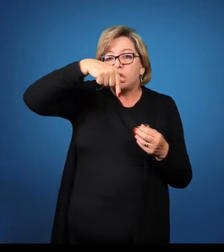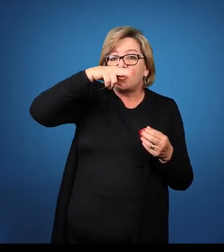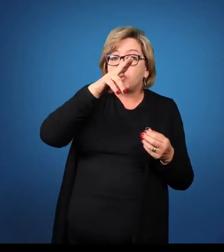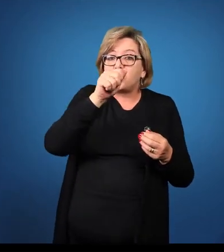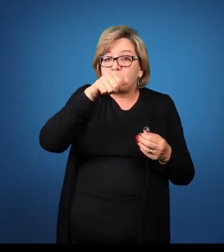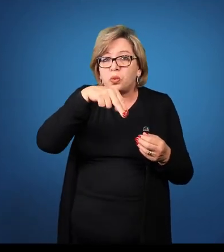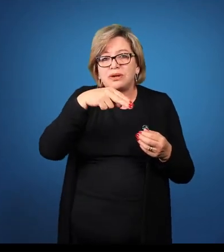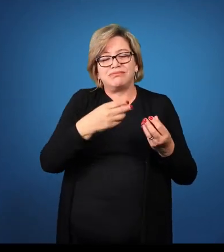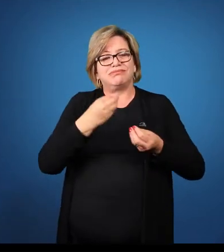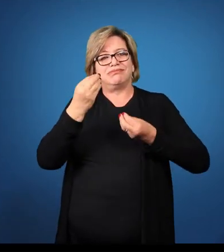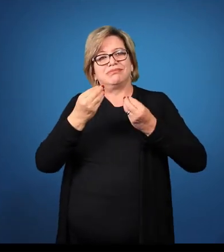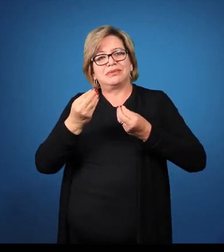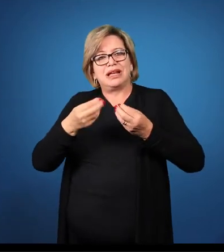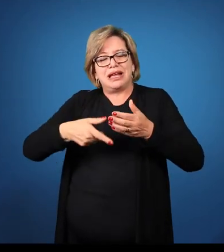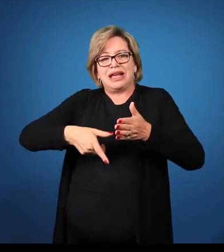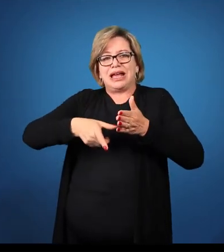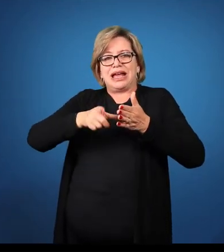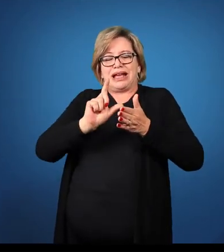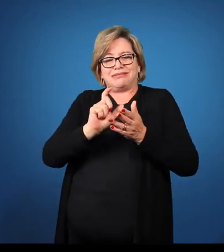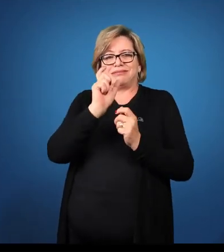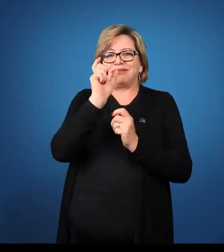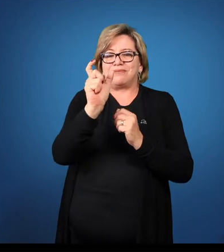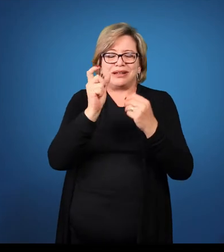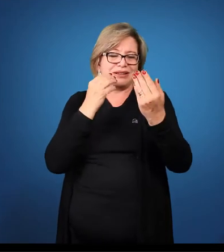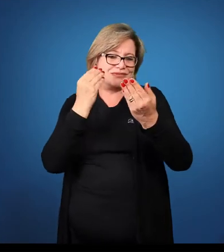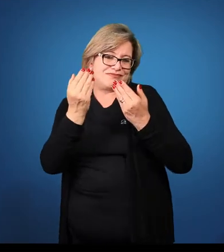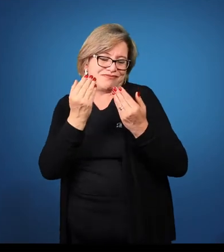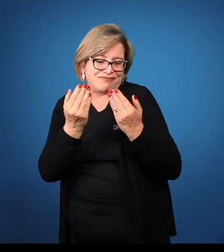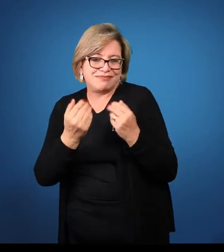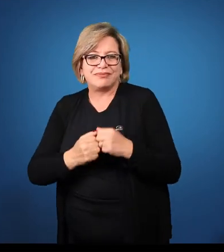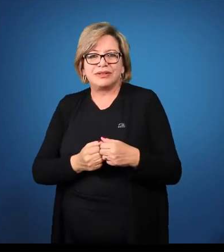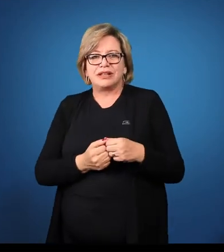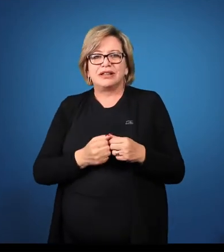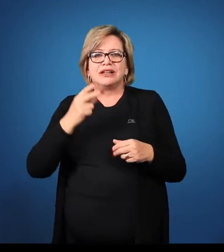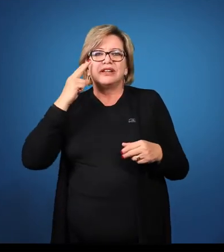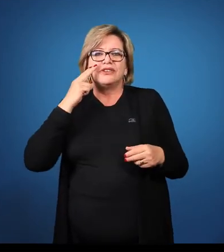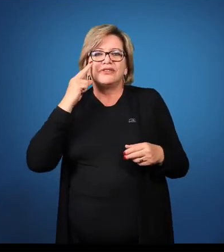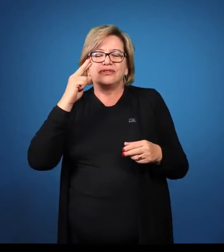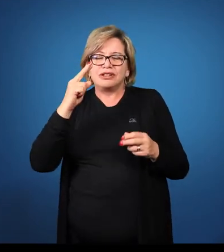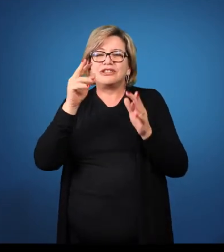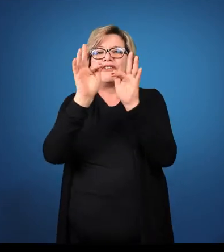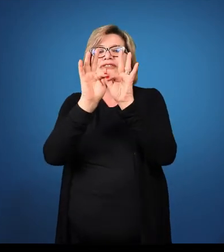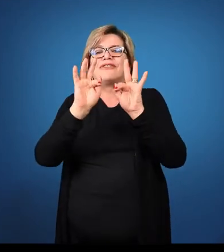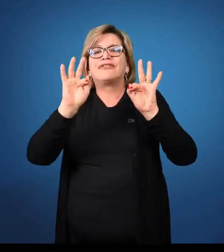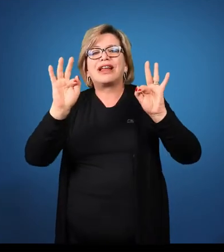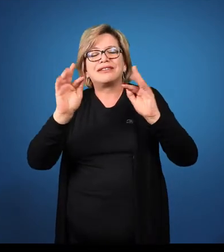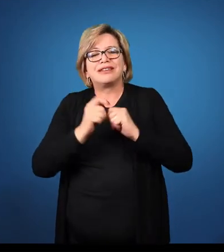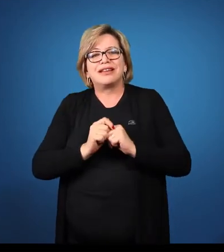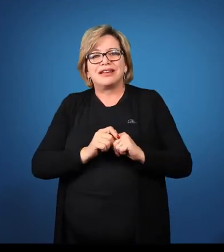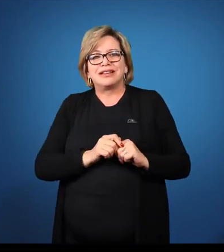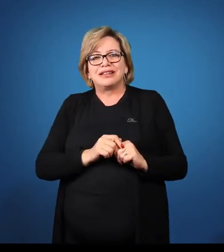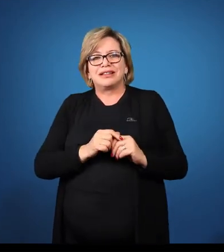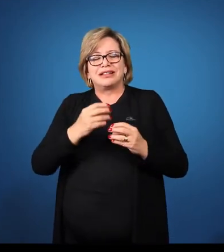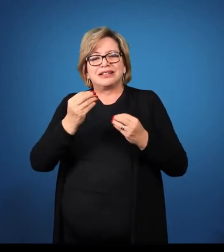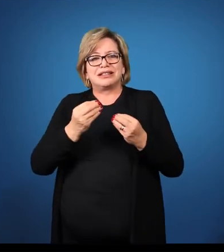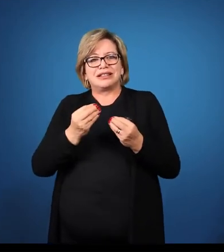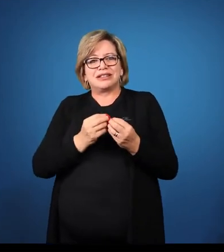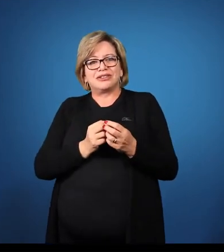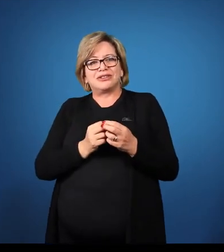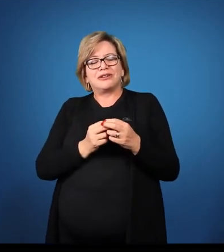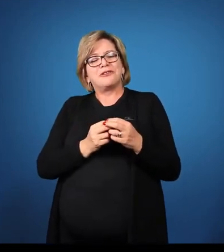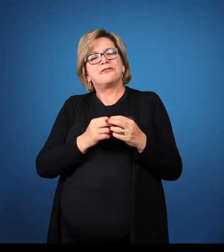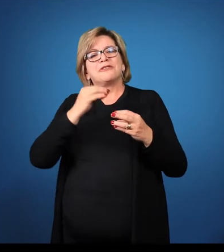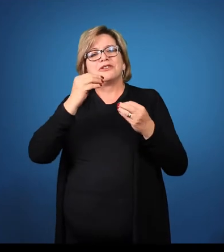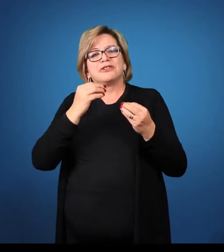do termo comparado. João é tão inteligente quanto Pedro.